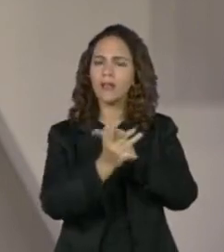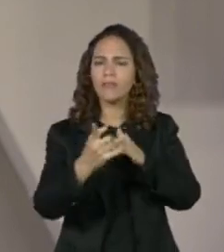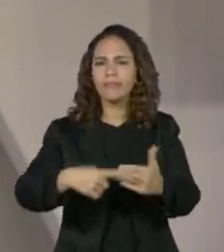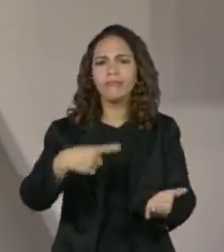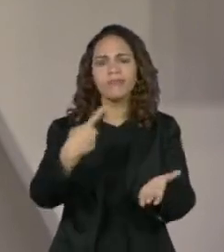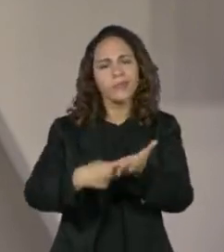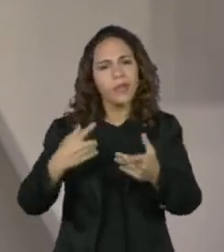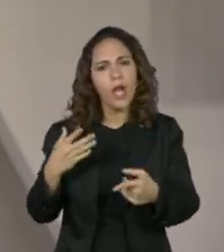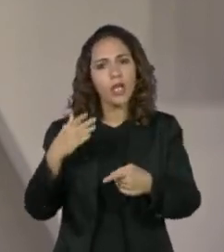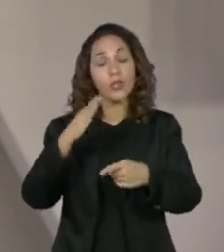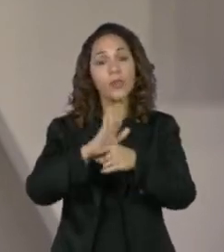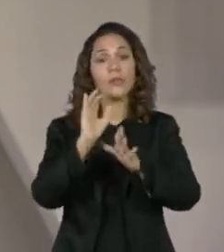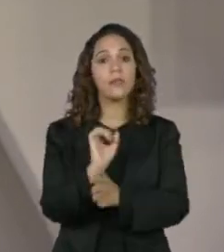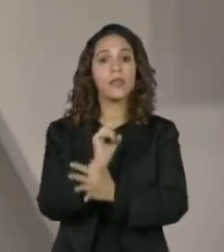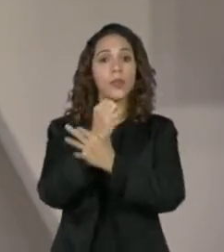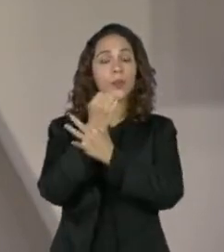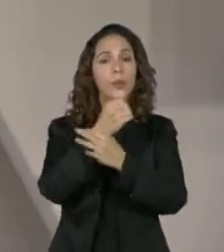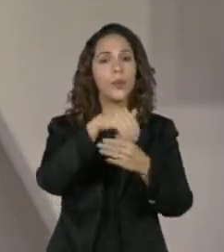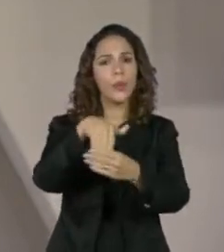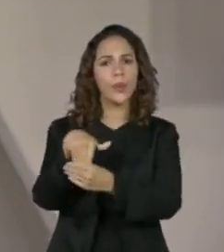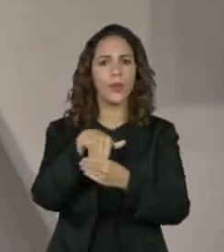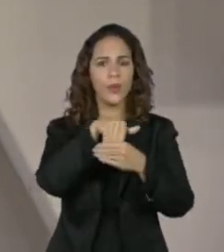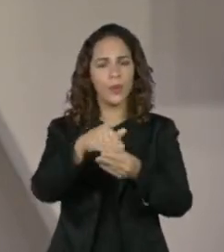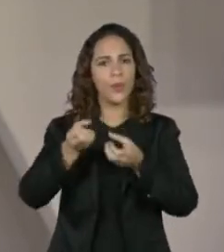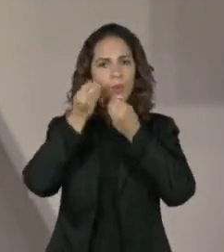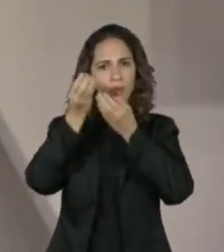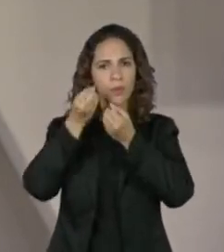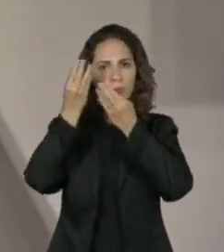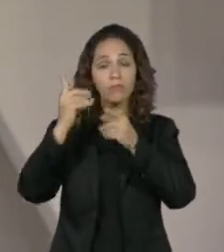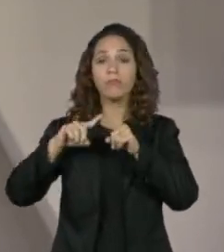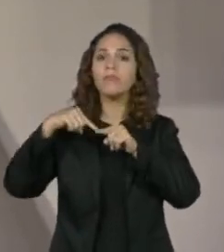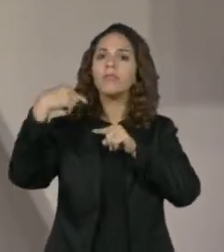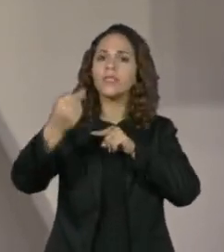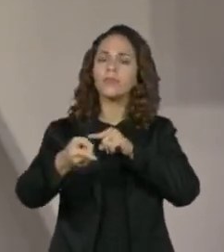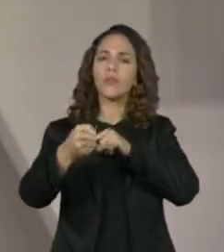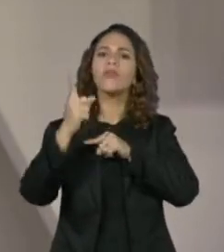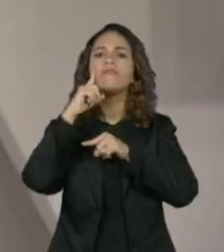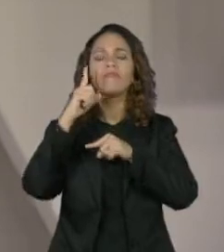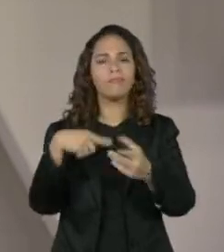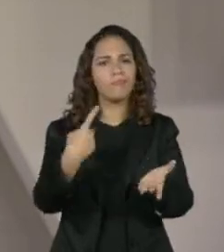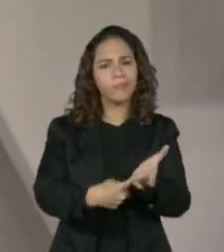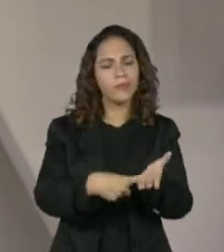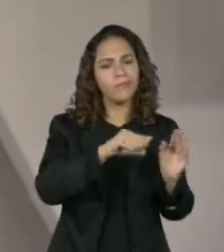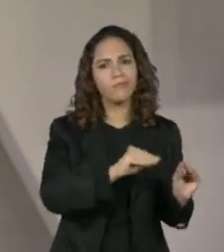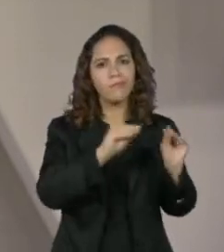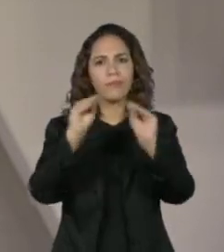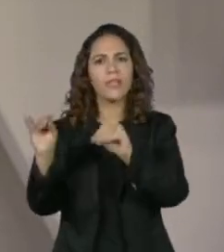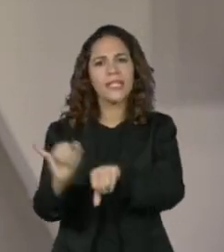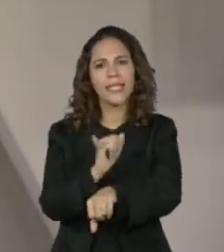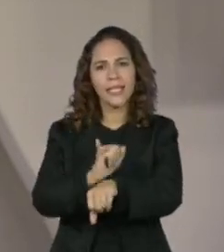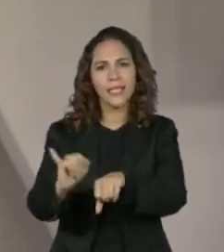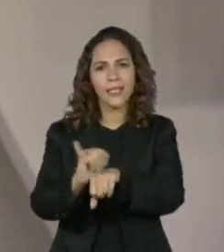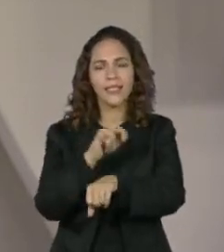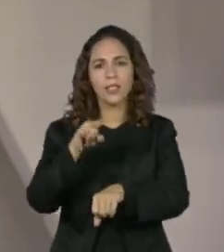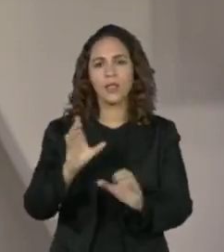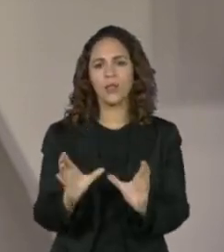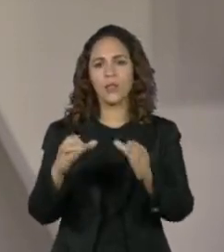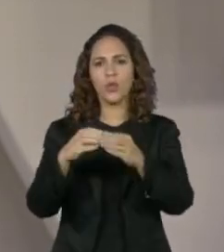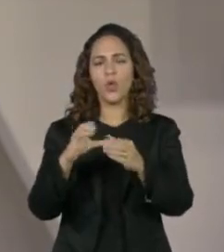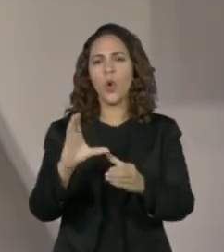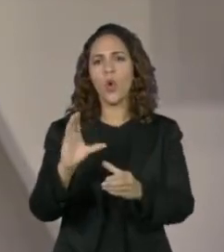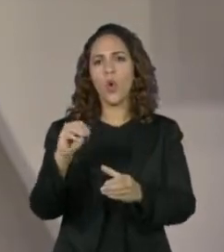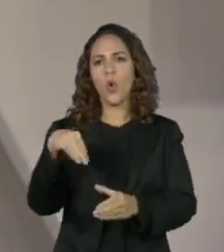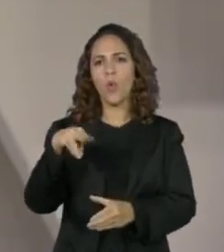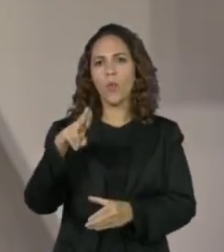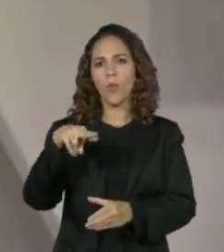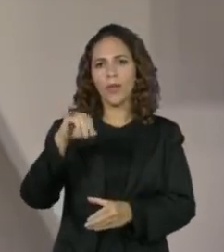a contribuir com a segurança das eleições. Depois disso, divulgou o adiamento da implementação de uma ferramenta chamada Comunidades para